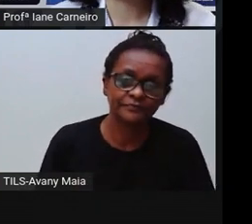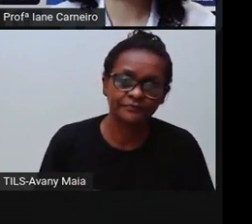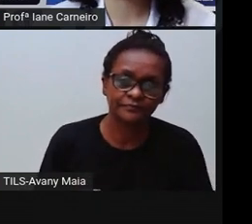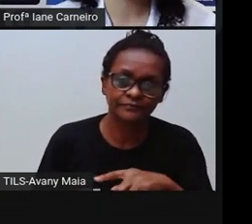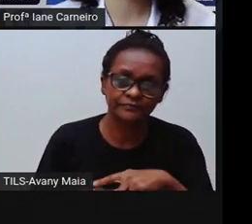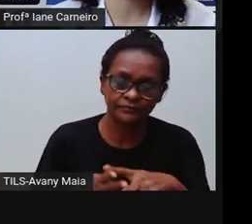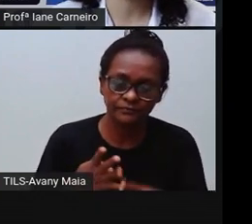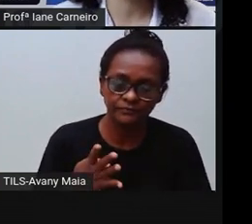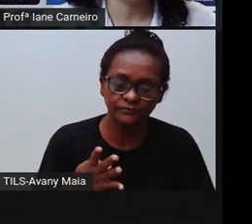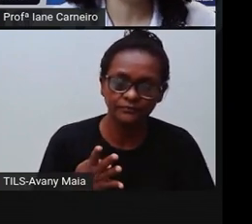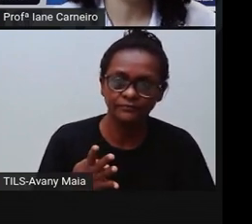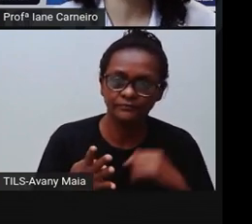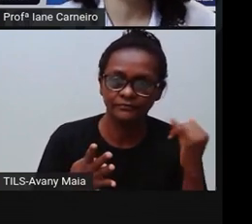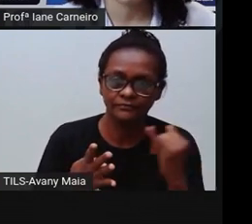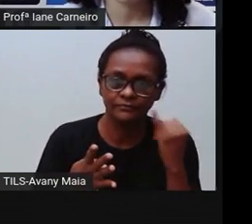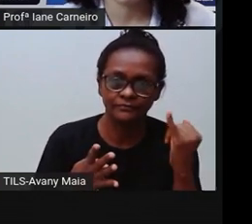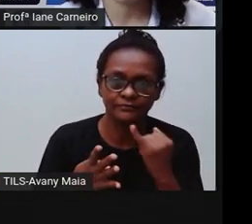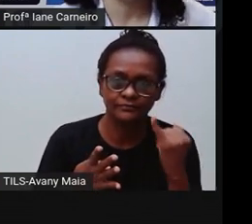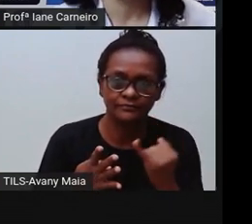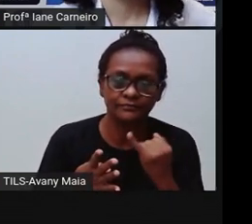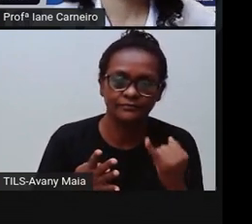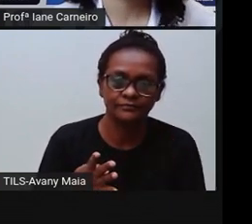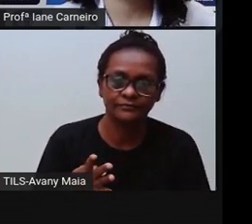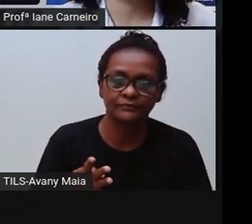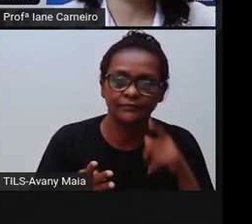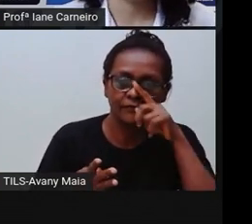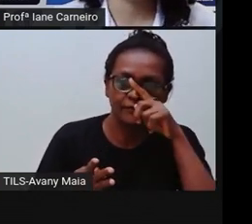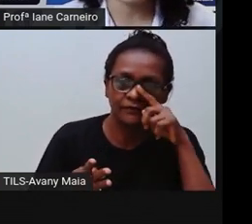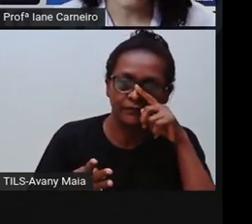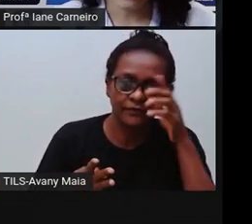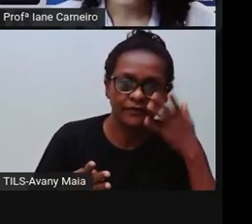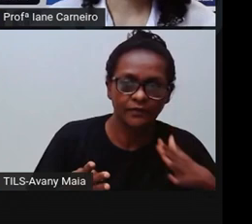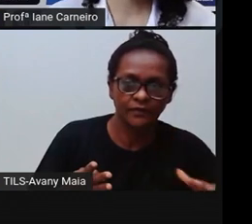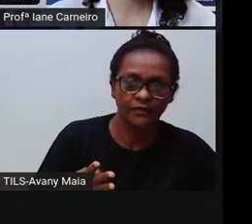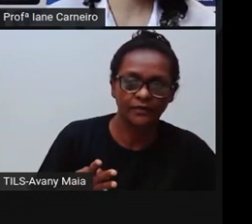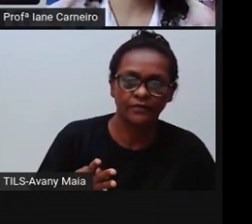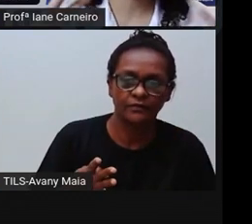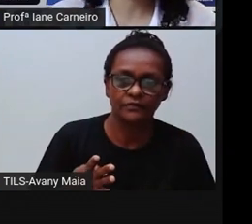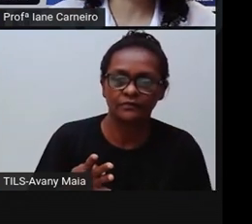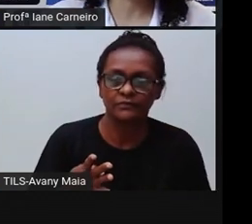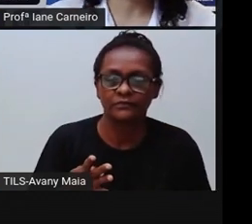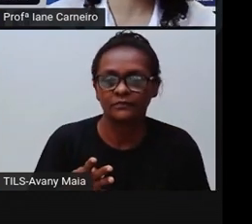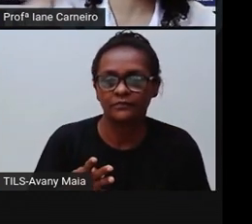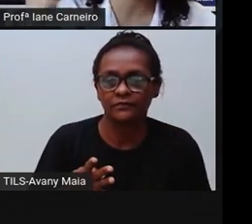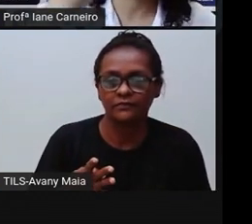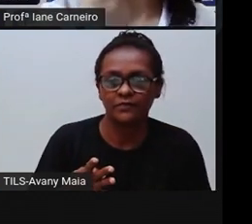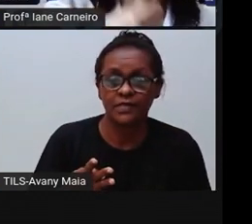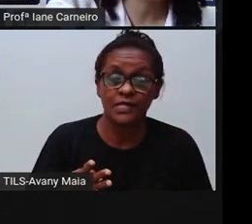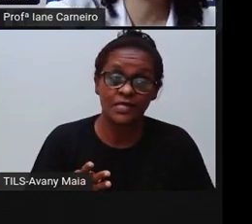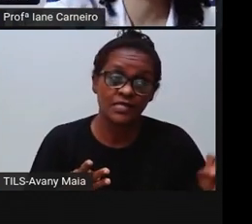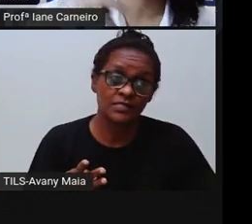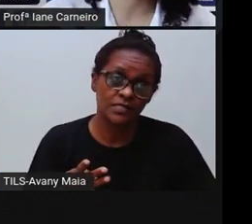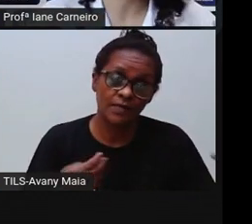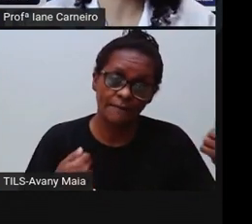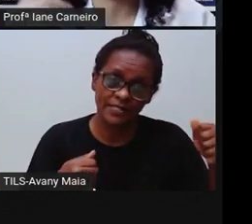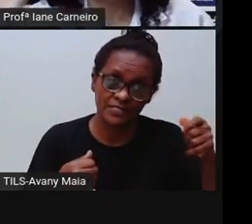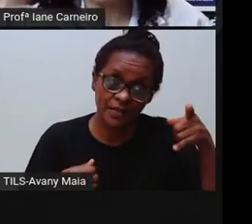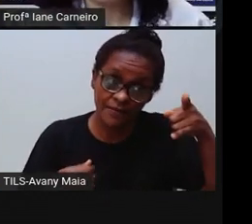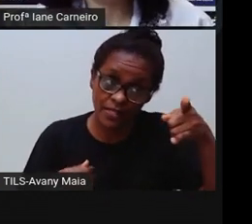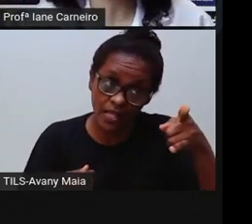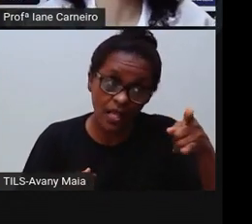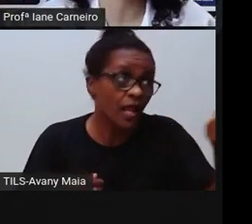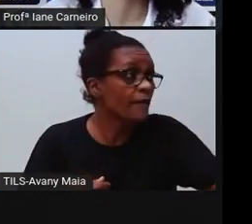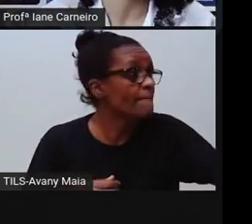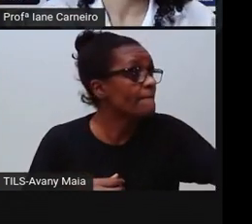pode, de jeito nenhum, mexer em tomadas, certo? Se você precisar colocar alguma coisa na tomada, pede